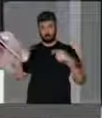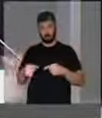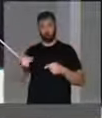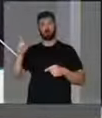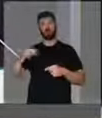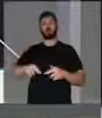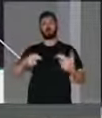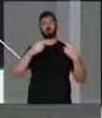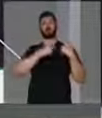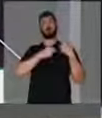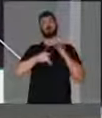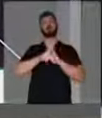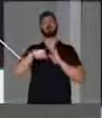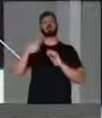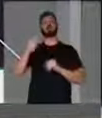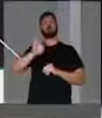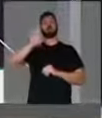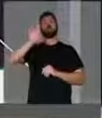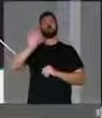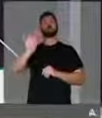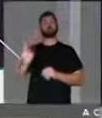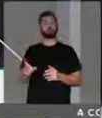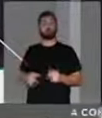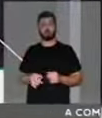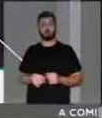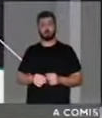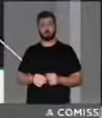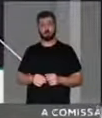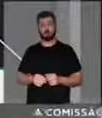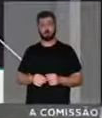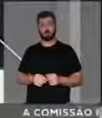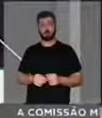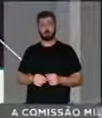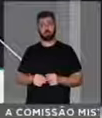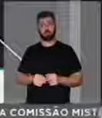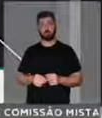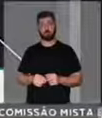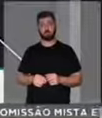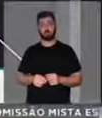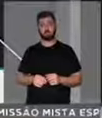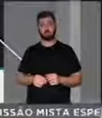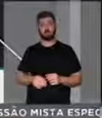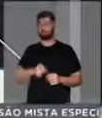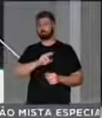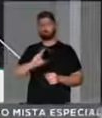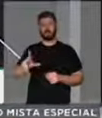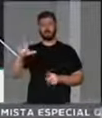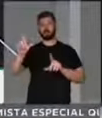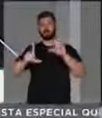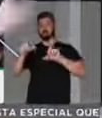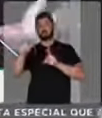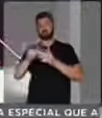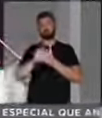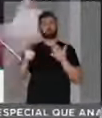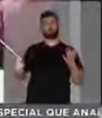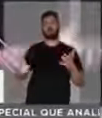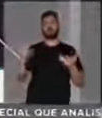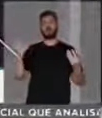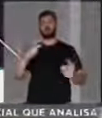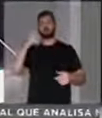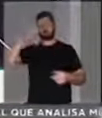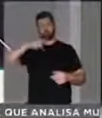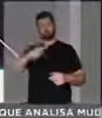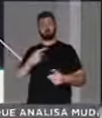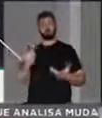competência das autoridades competentes e não o órgão de imprensa que agora se